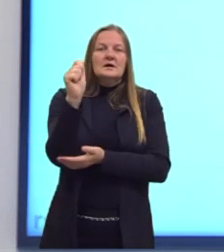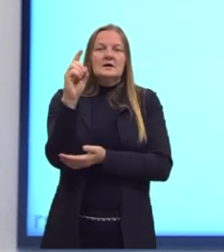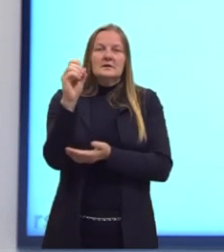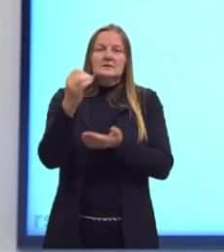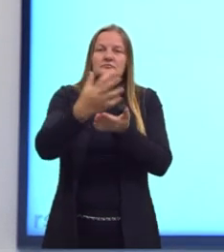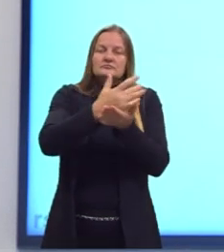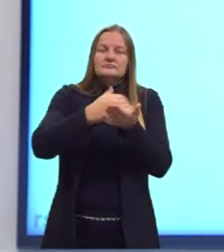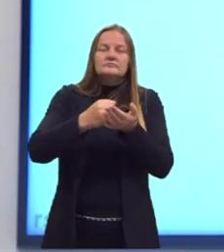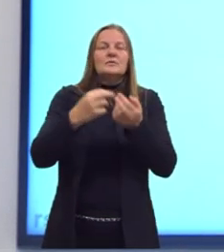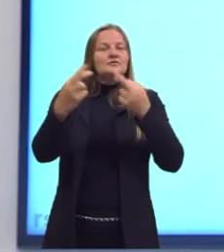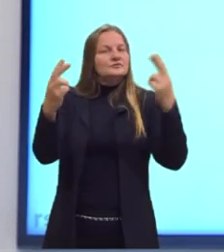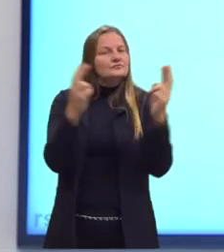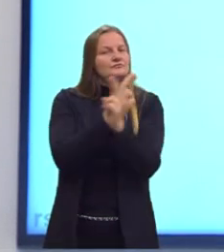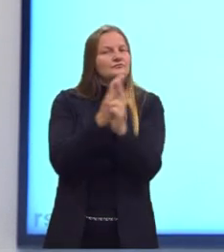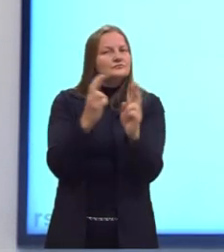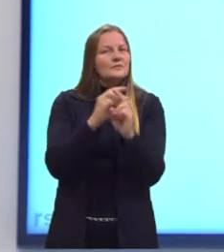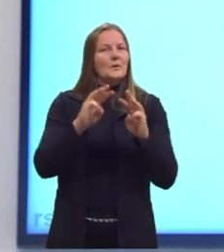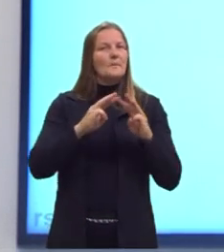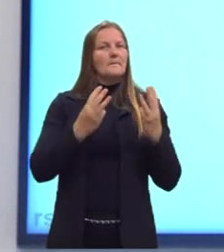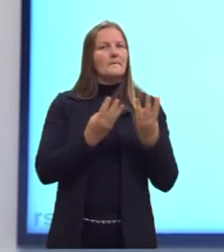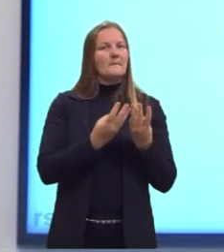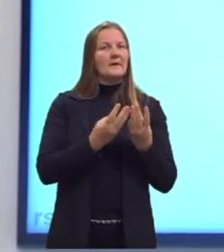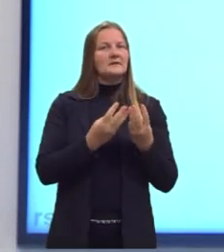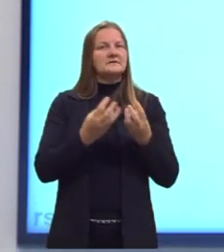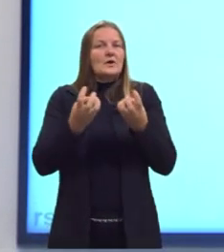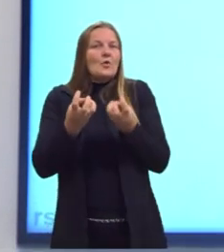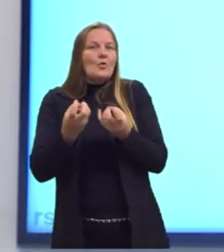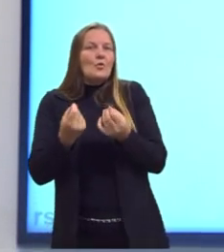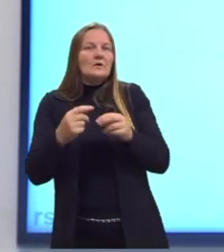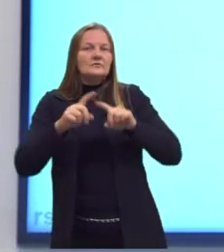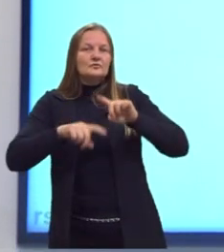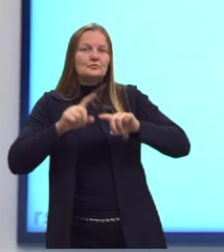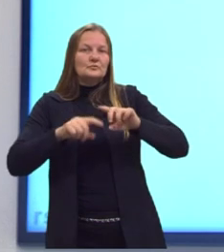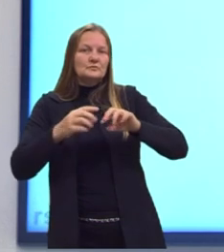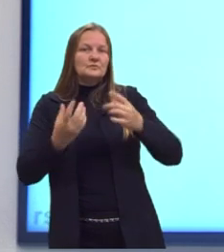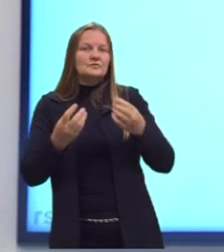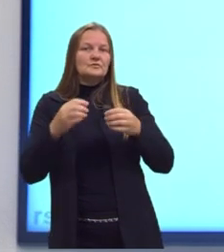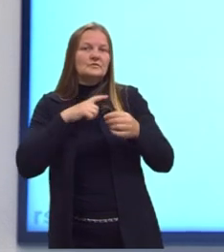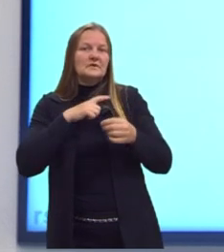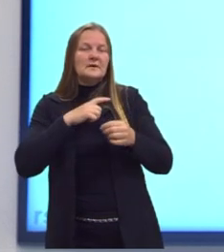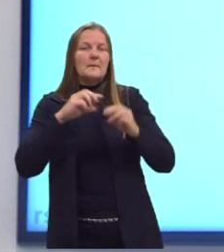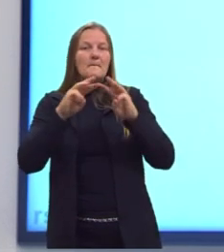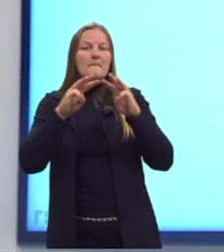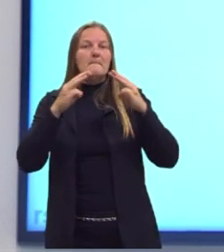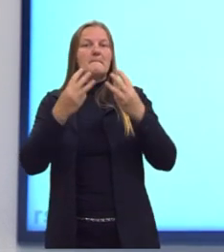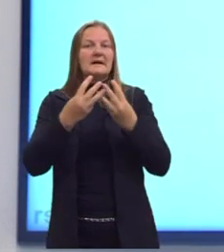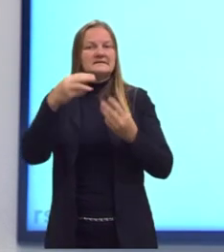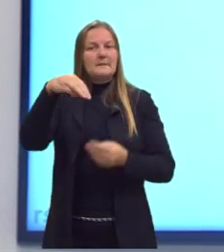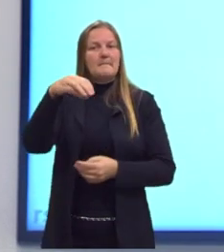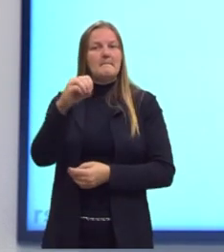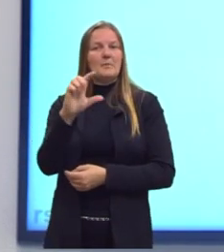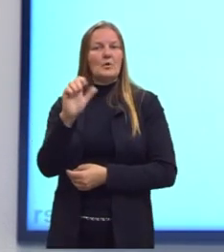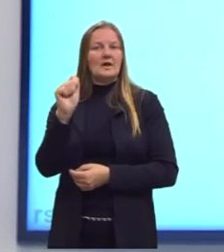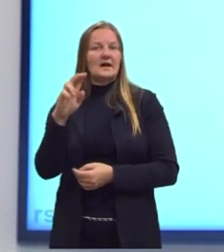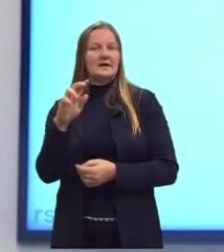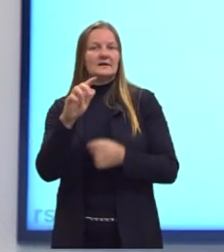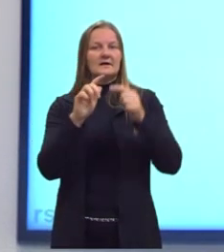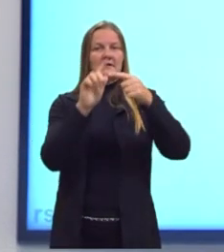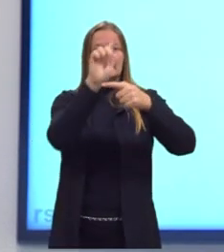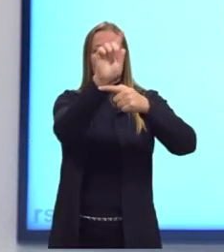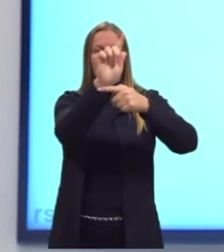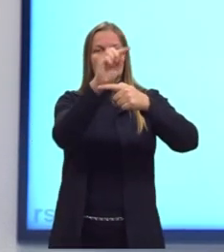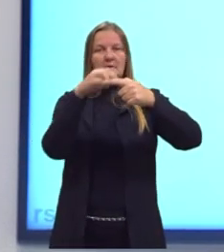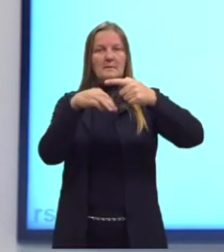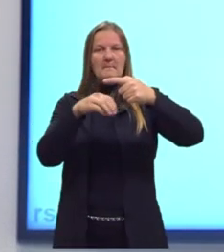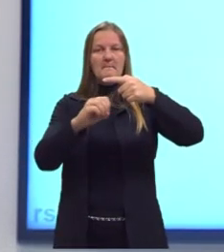relacionar a massa com a quantidade de matéria, porque eu estou falando massa molar, gramas por mol.